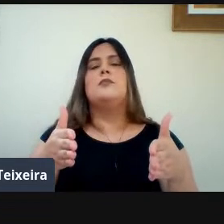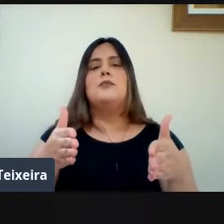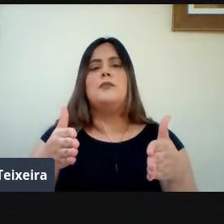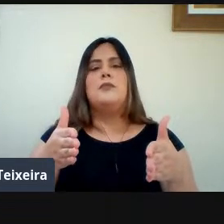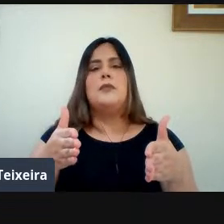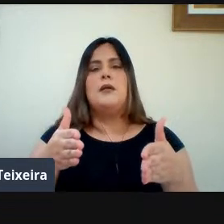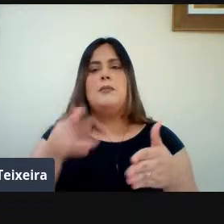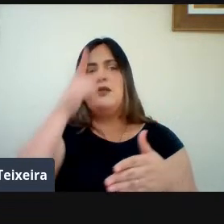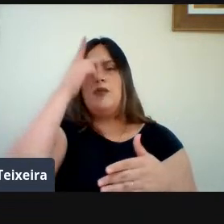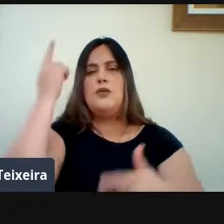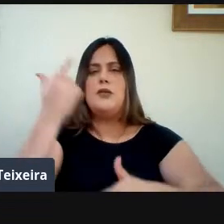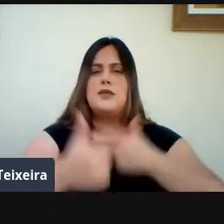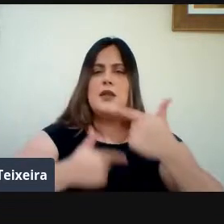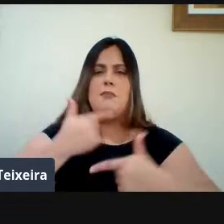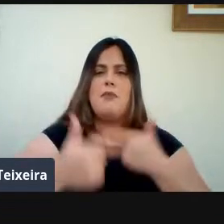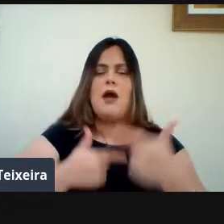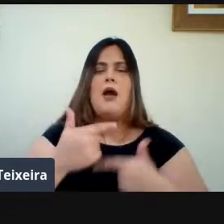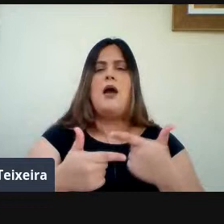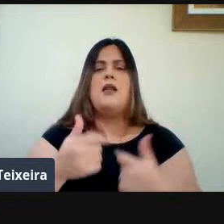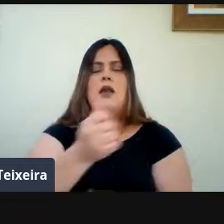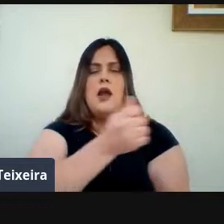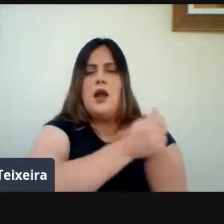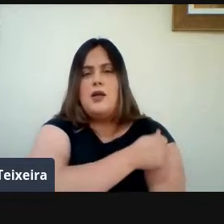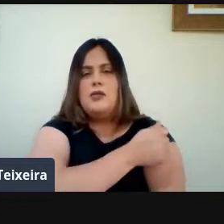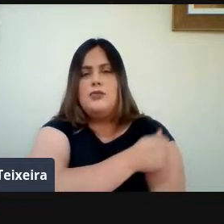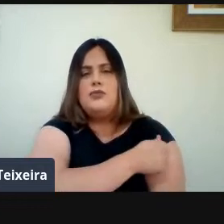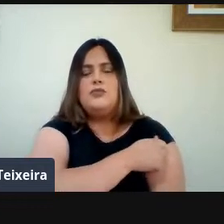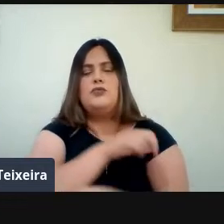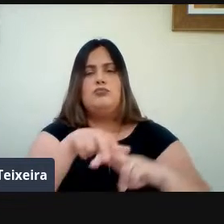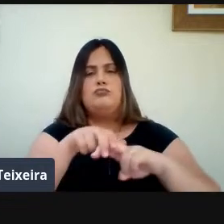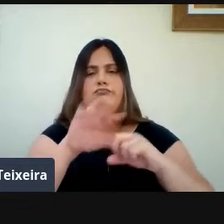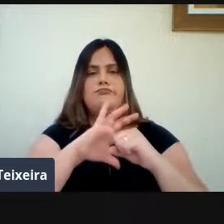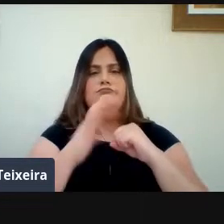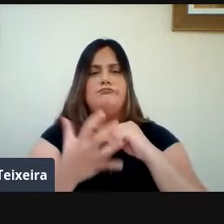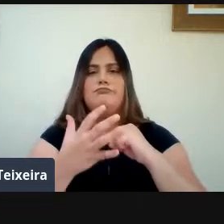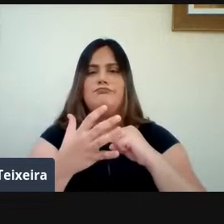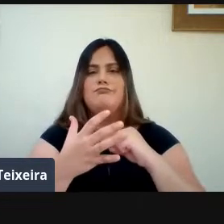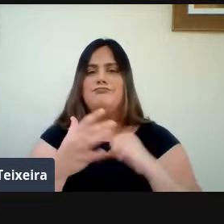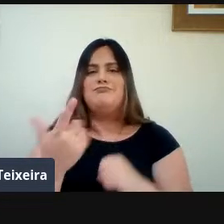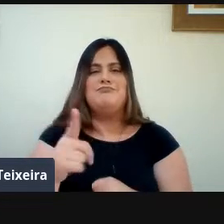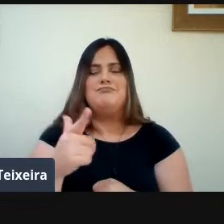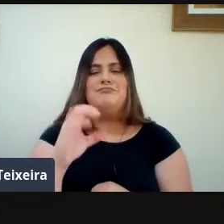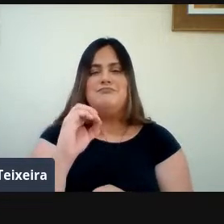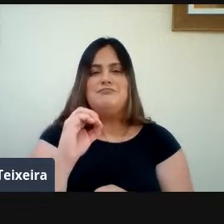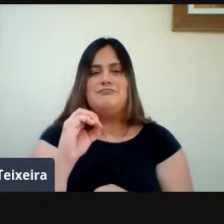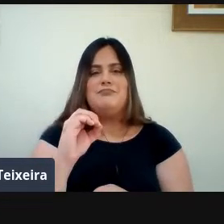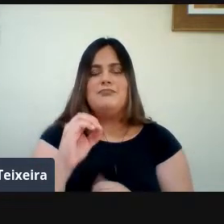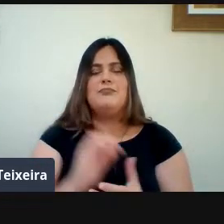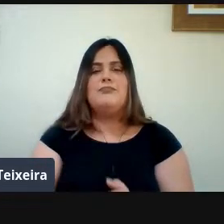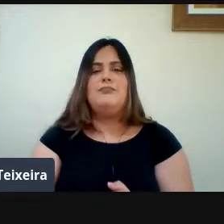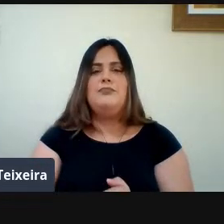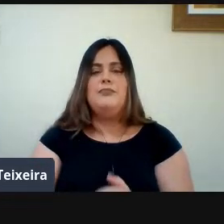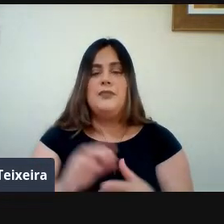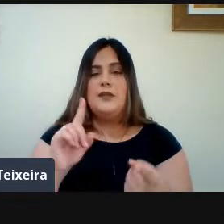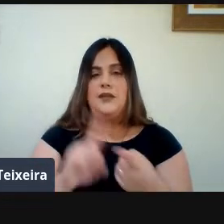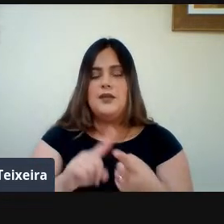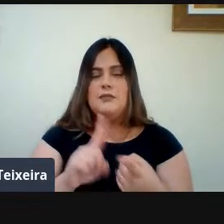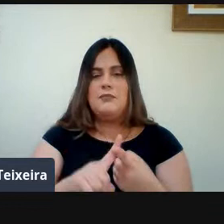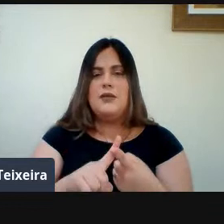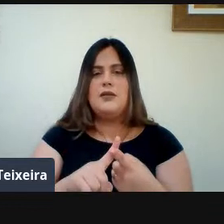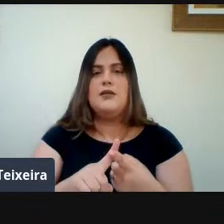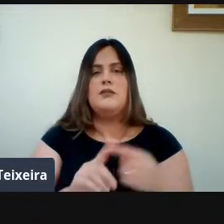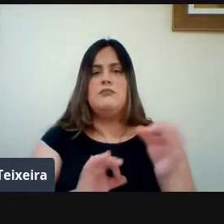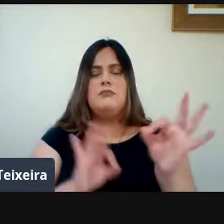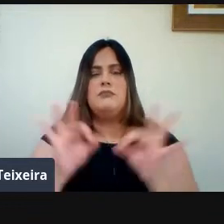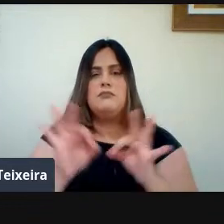E com certeza O distanciamento Foi essencial Essencial também As medidas De segurança